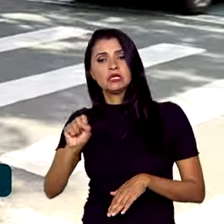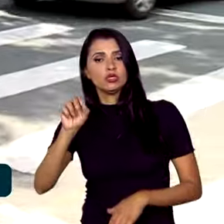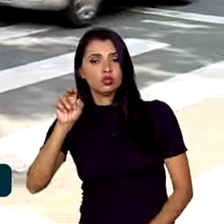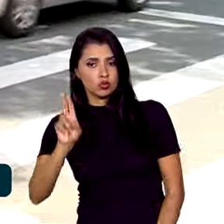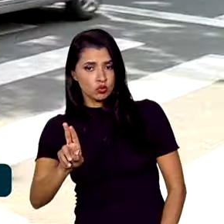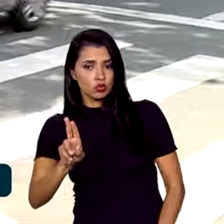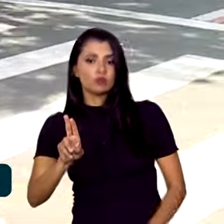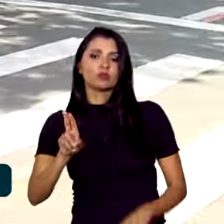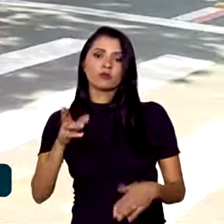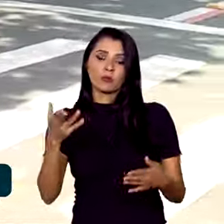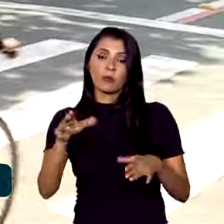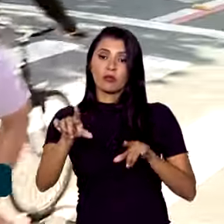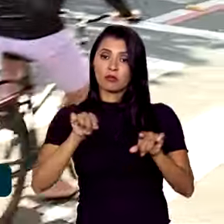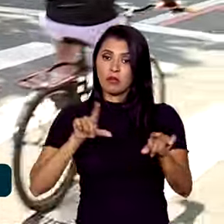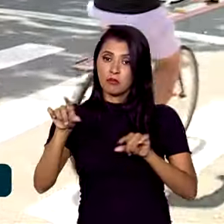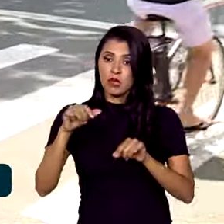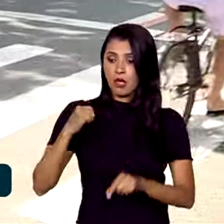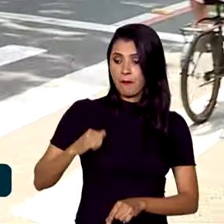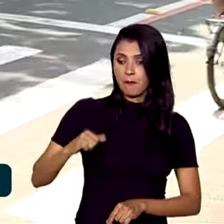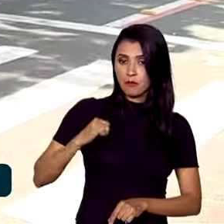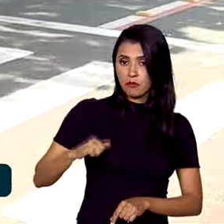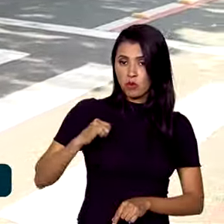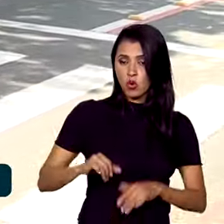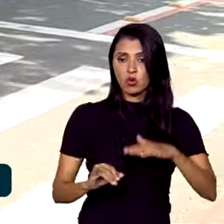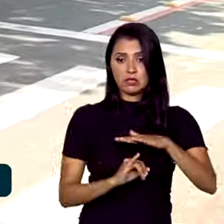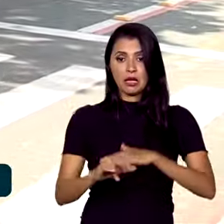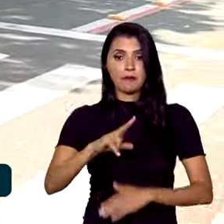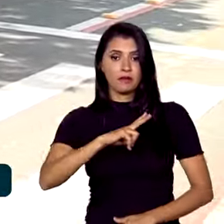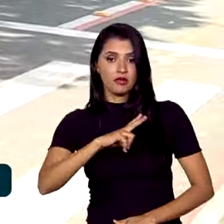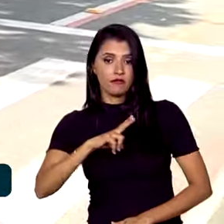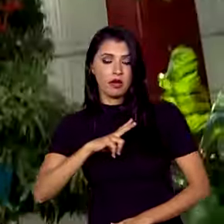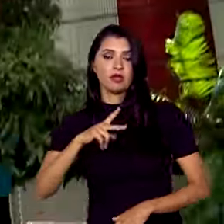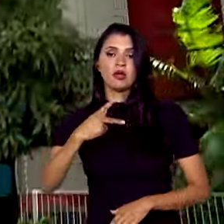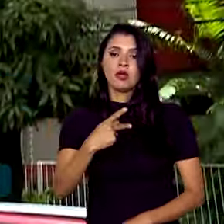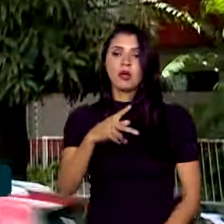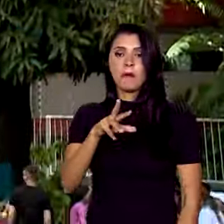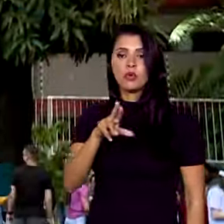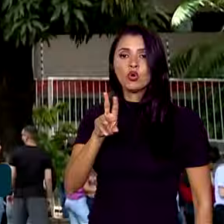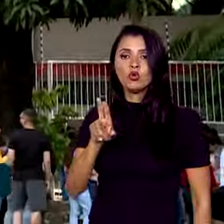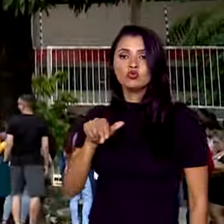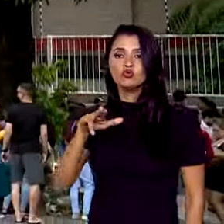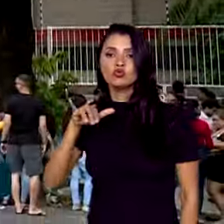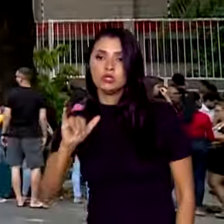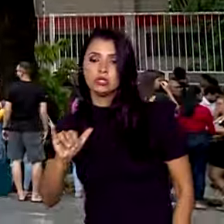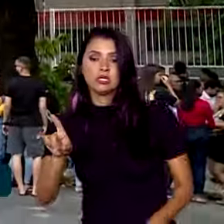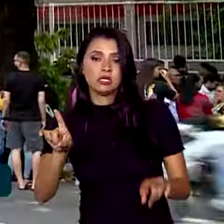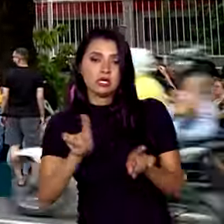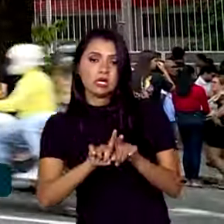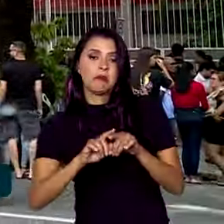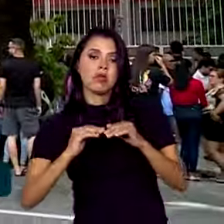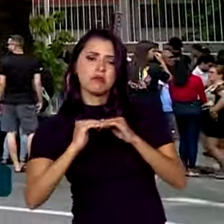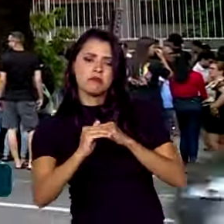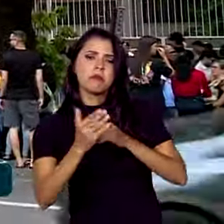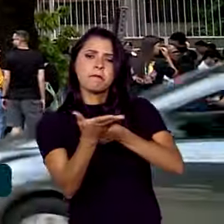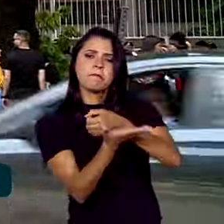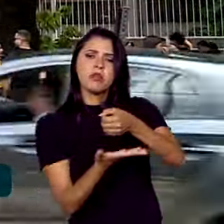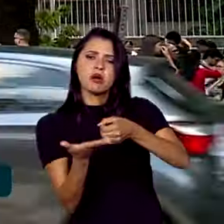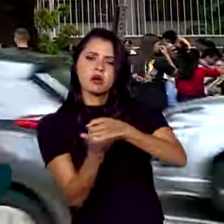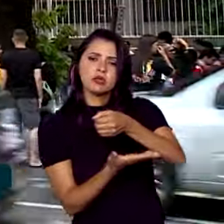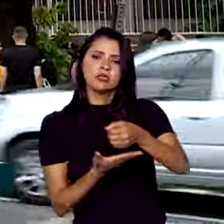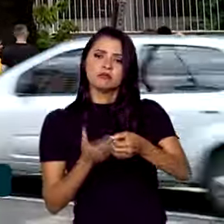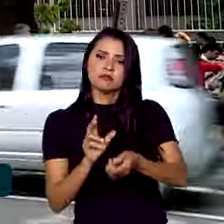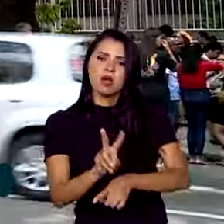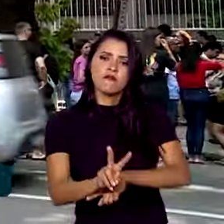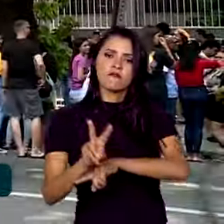SISU, seleciona para bolsas em instituições privadas pelo ProUni e também serve de parâmetro para o Fundo de